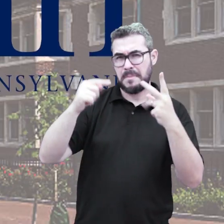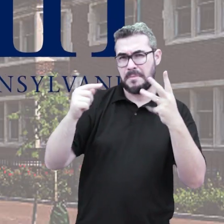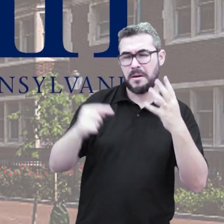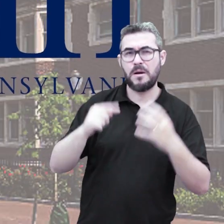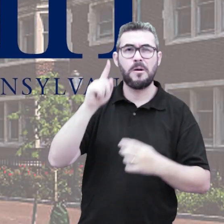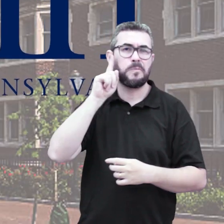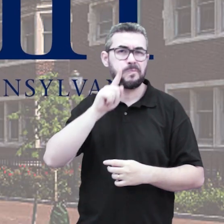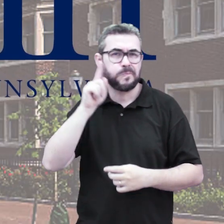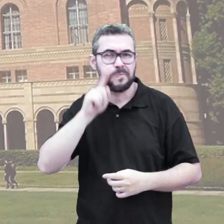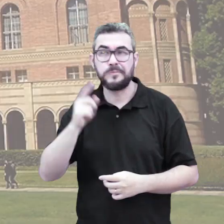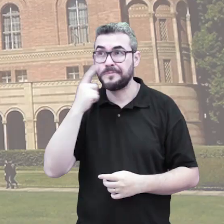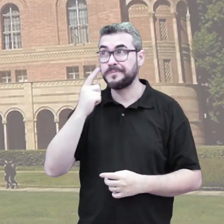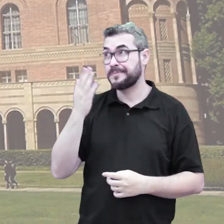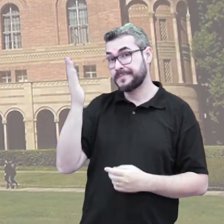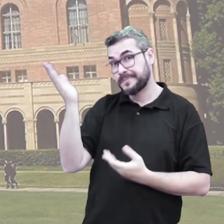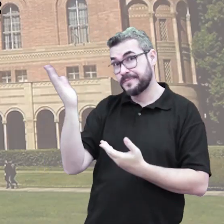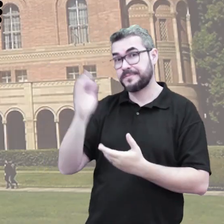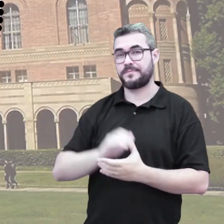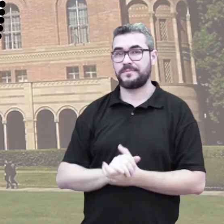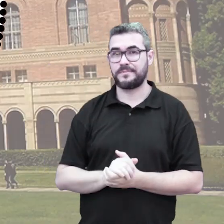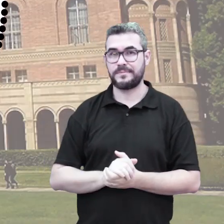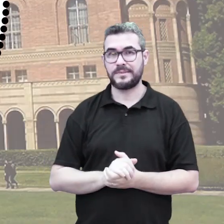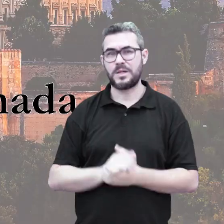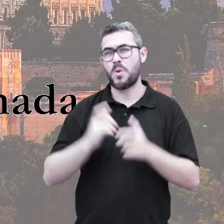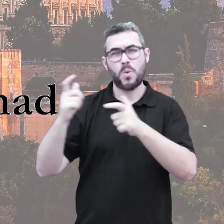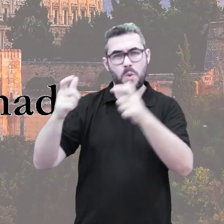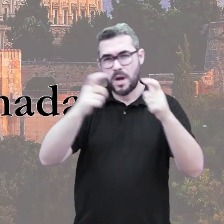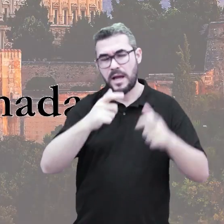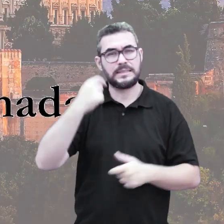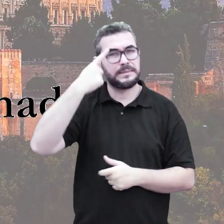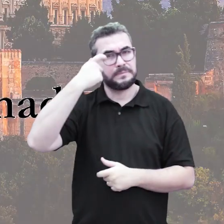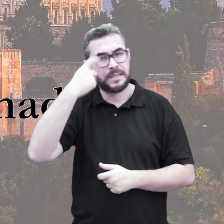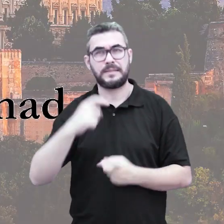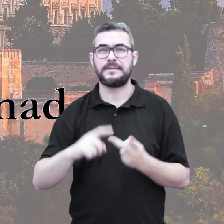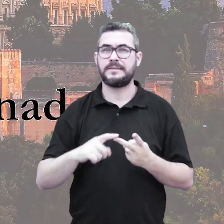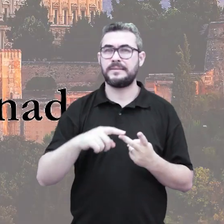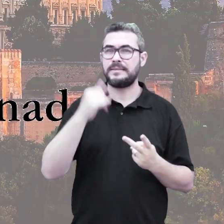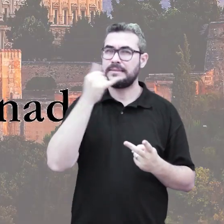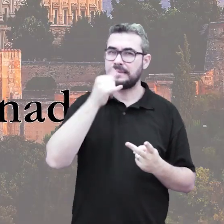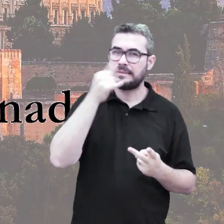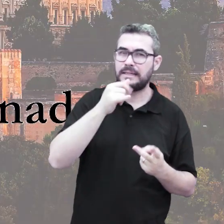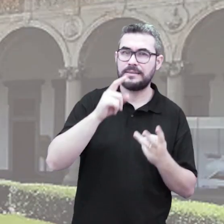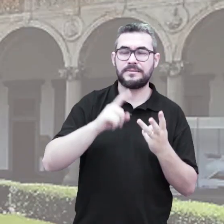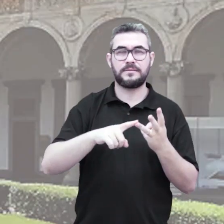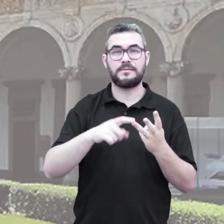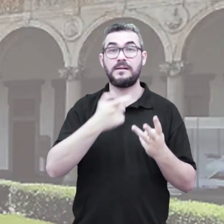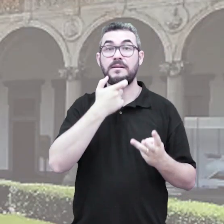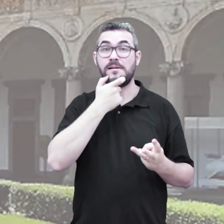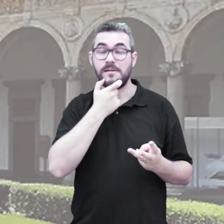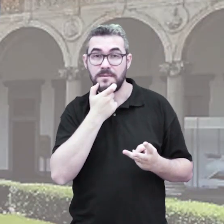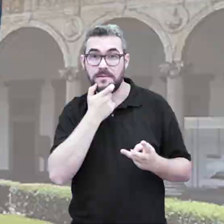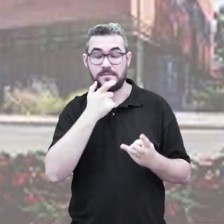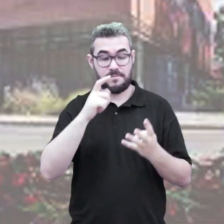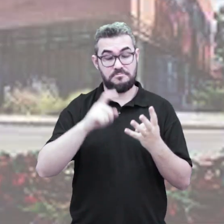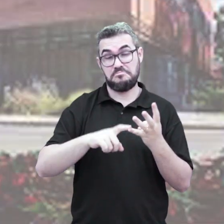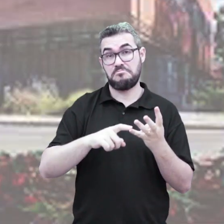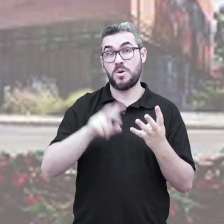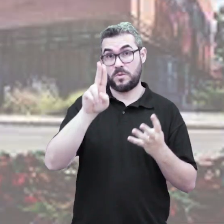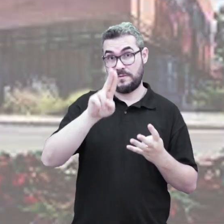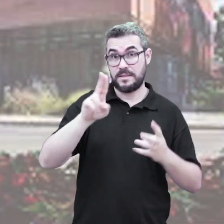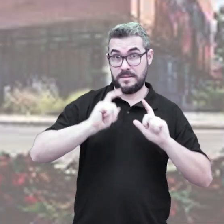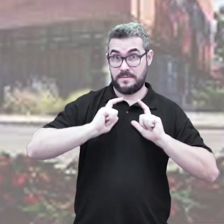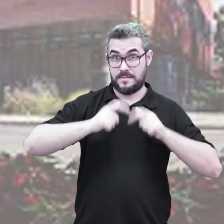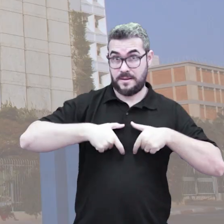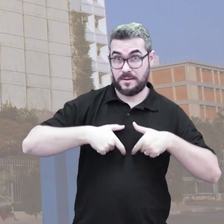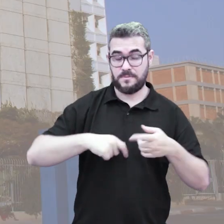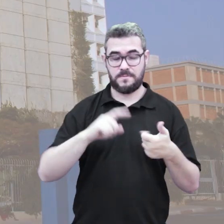e universidades da Pensilvânia e Califórnia nos Estados Unidos, além da Universidade de Granada na Espanha, de Milão na Itália, de Warwick